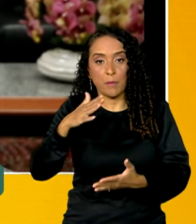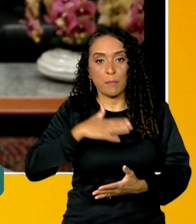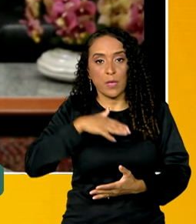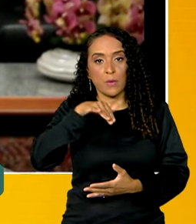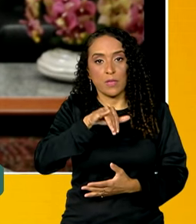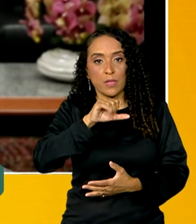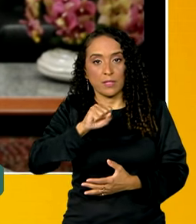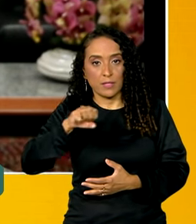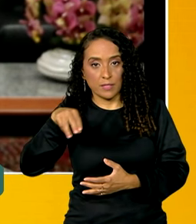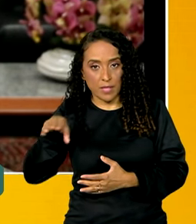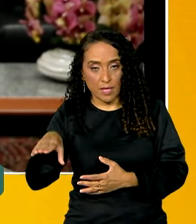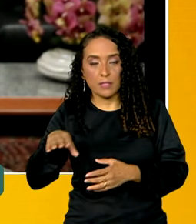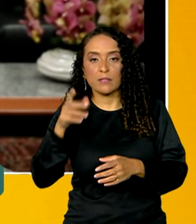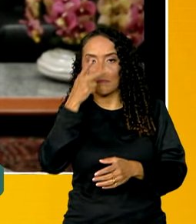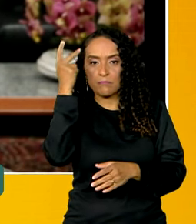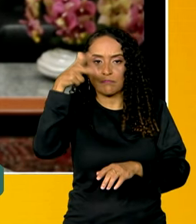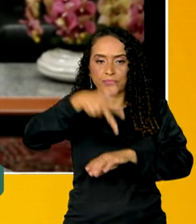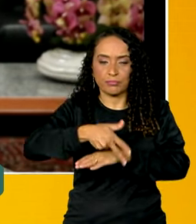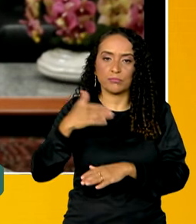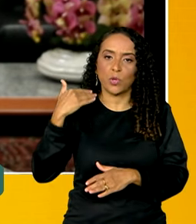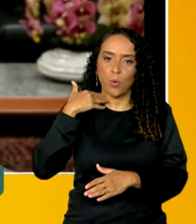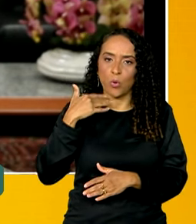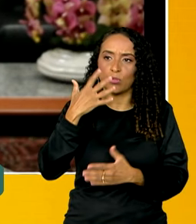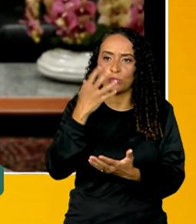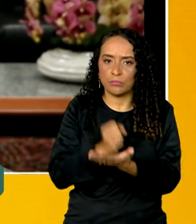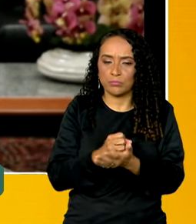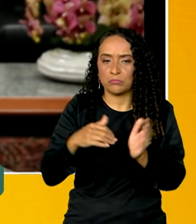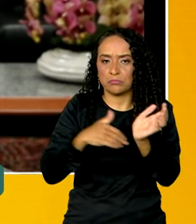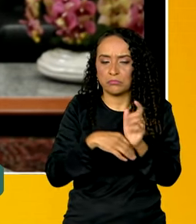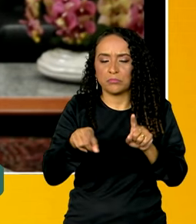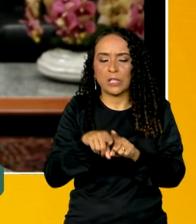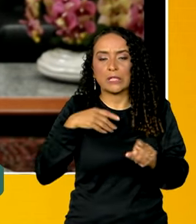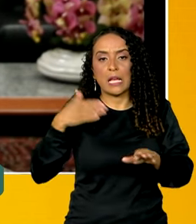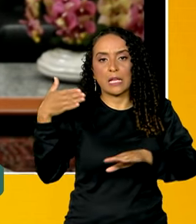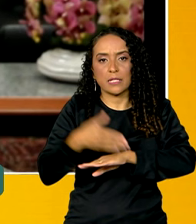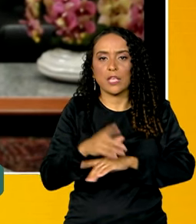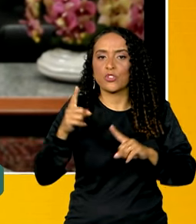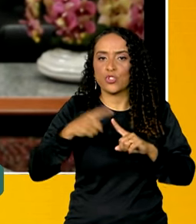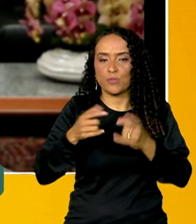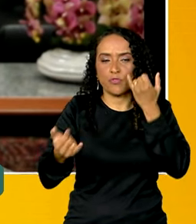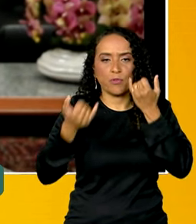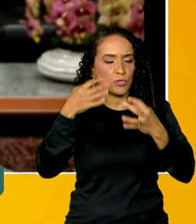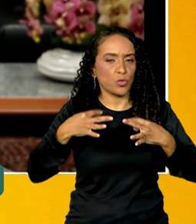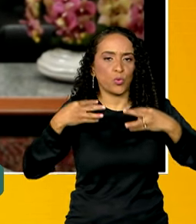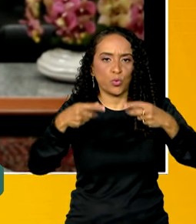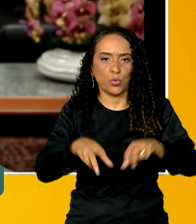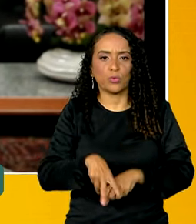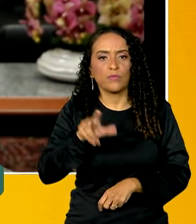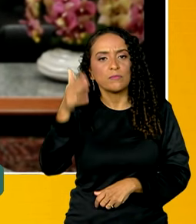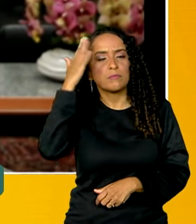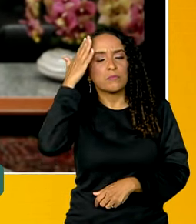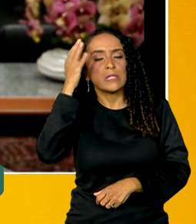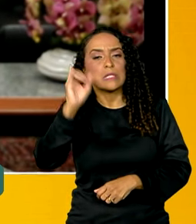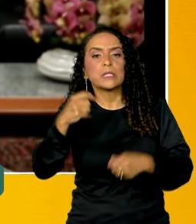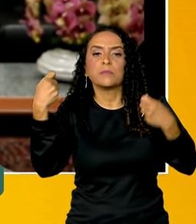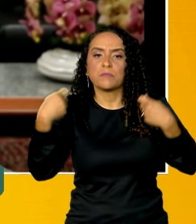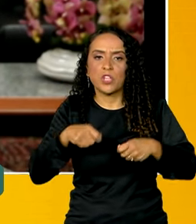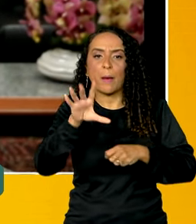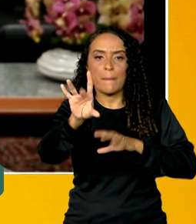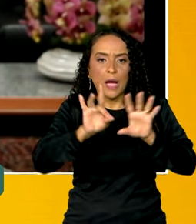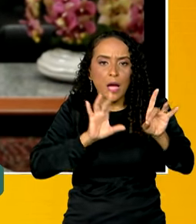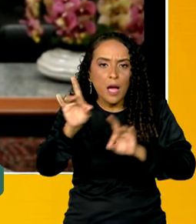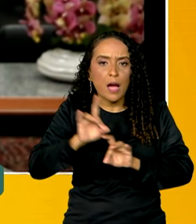a pessoa acessando na sua conta, com o seu login, terá acesso a esse tipo de informação. Ela vai saber se ela realmente foi